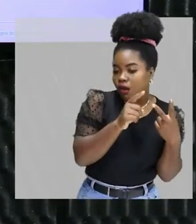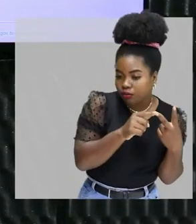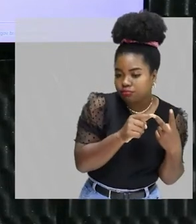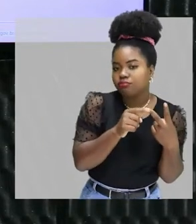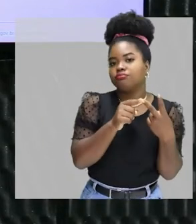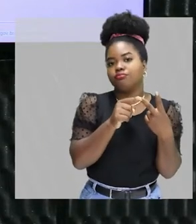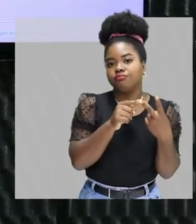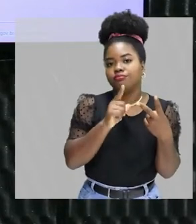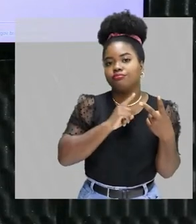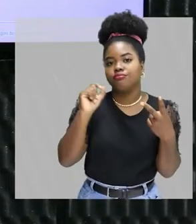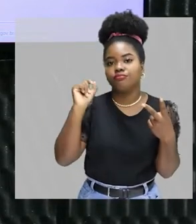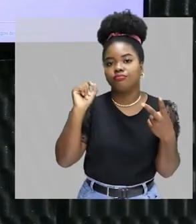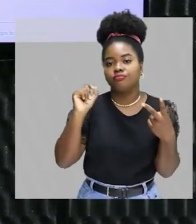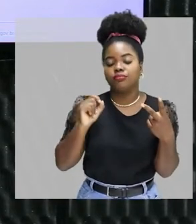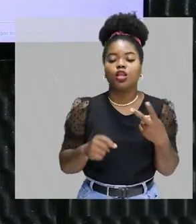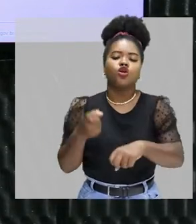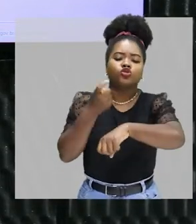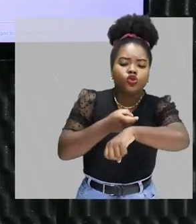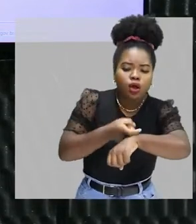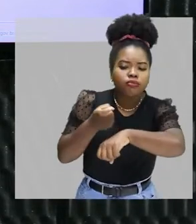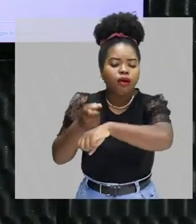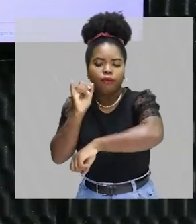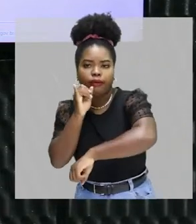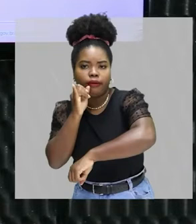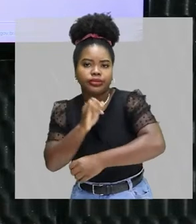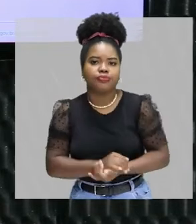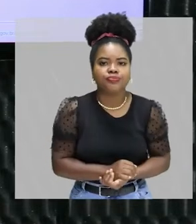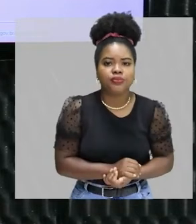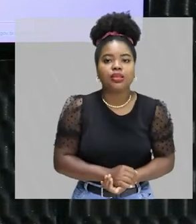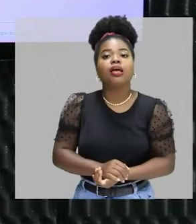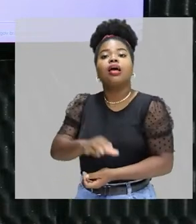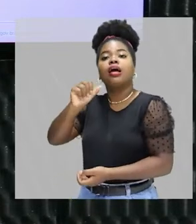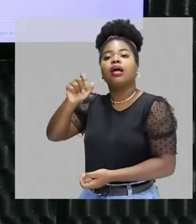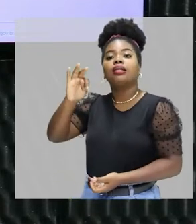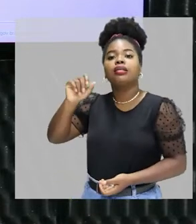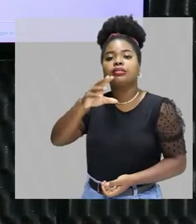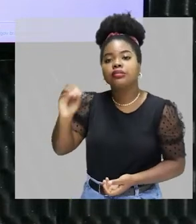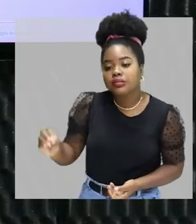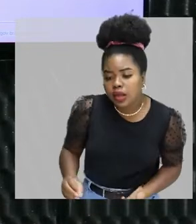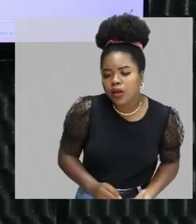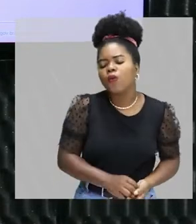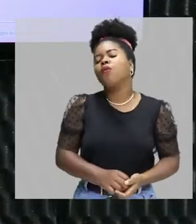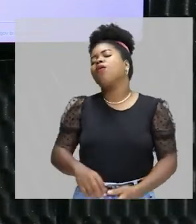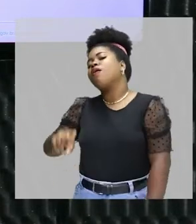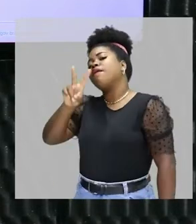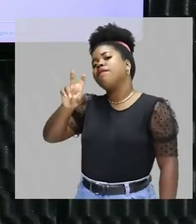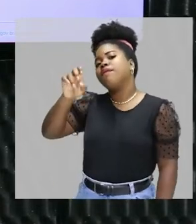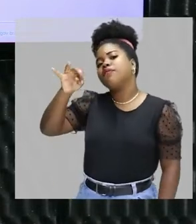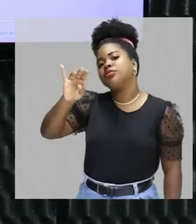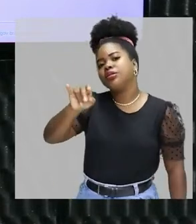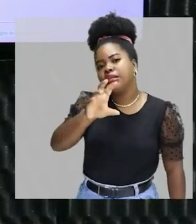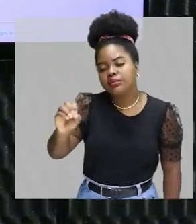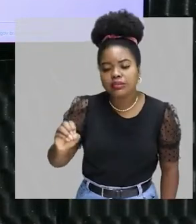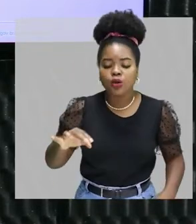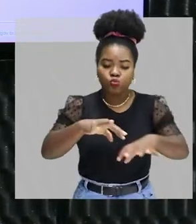por exemplo, sólido-sólido, catação, peneiração, ventilação, separação